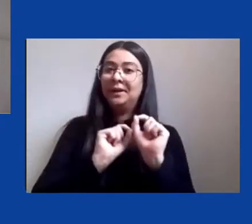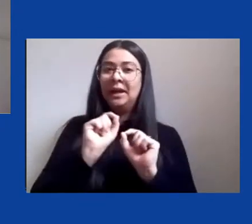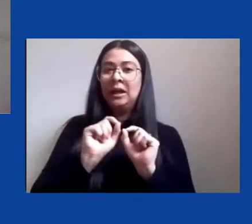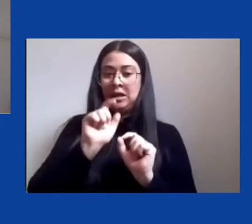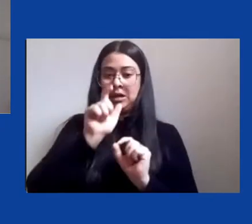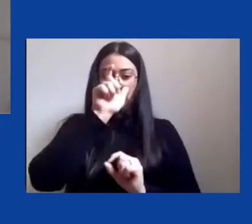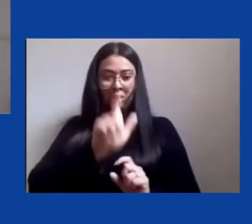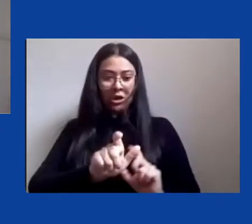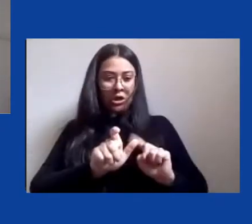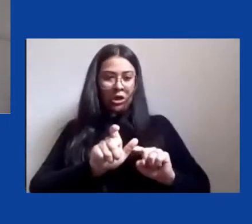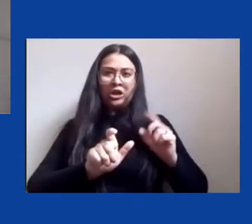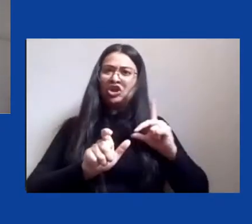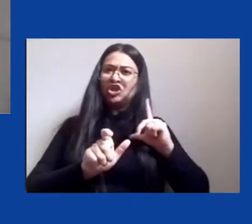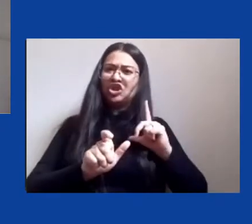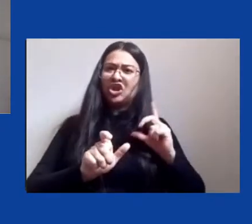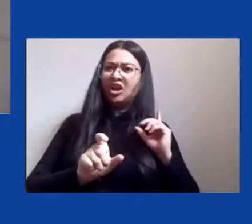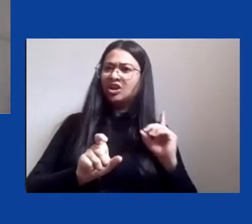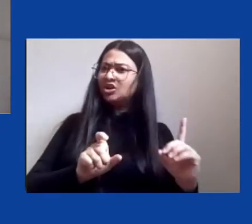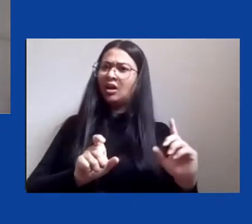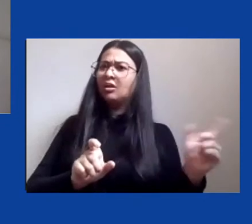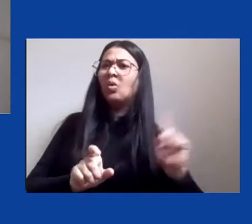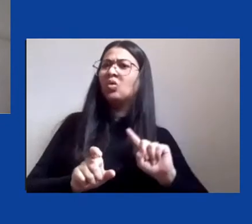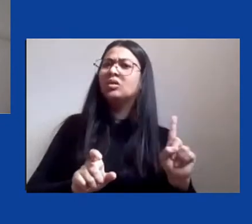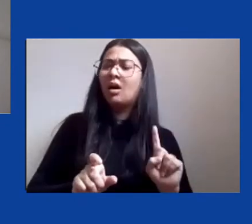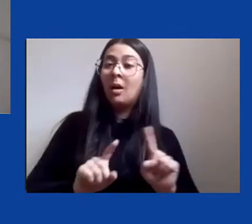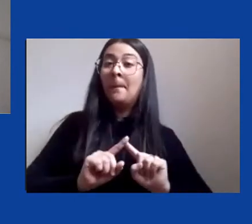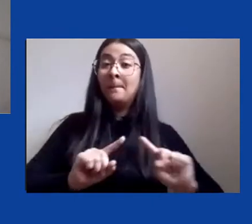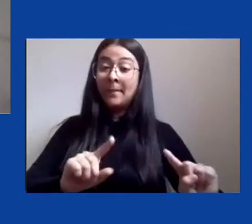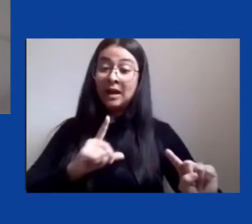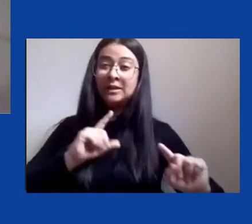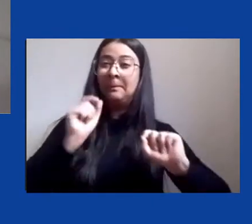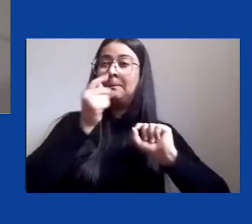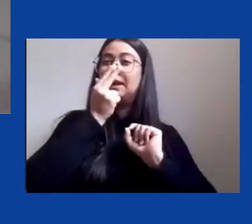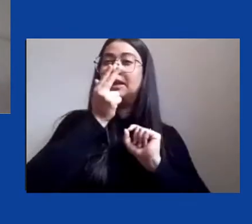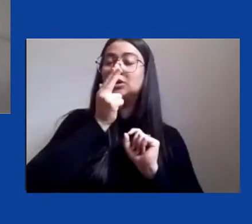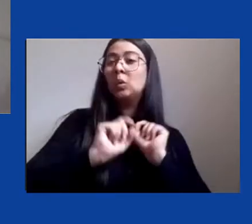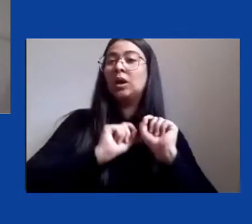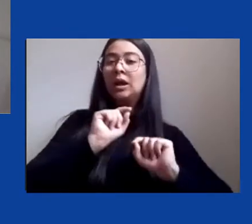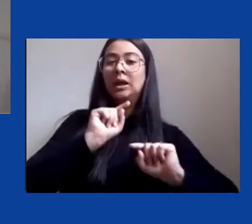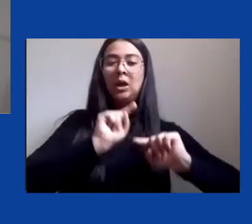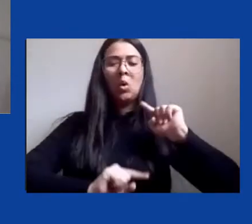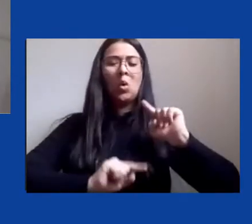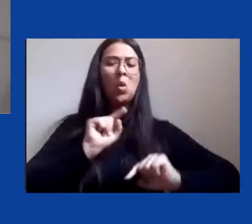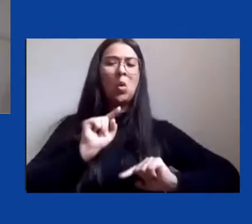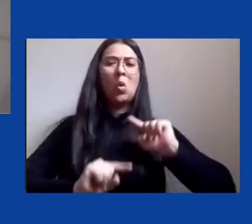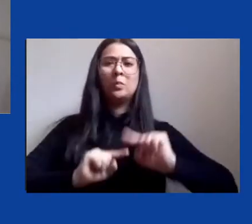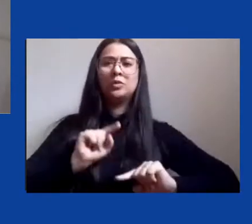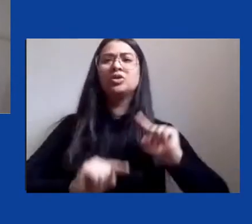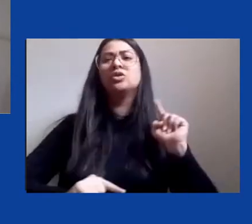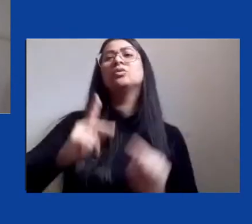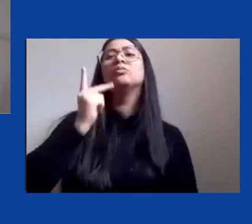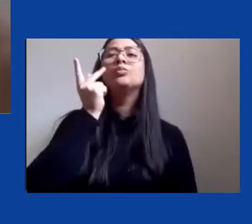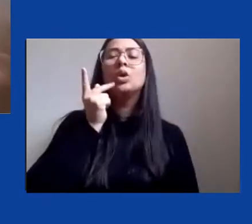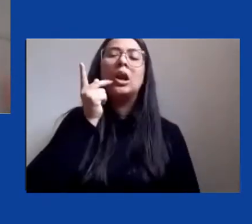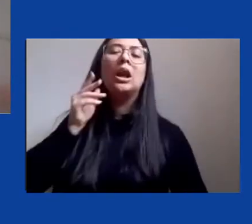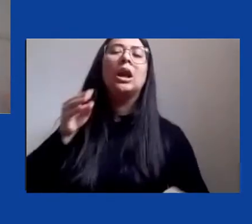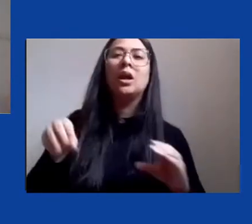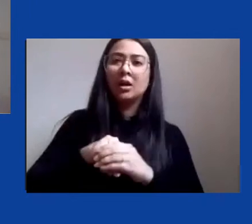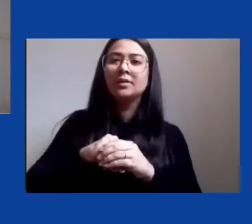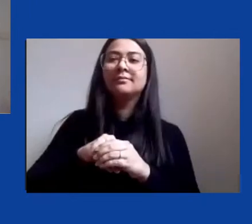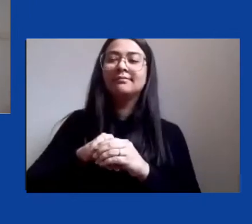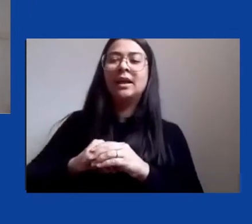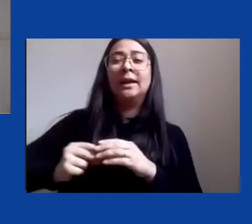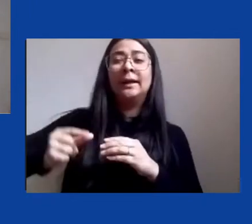mas ele também era um objeto nessa política econômica que se instituiu desde o